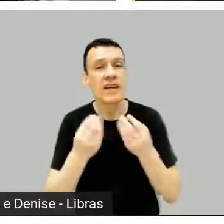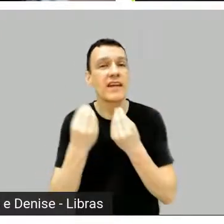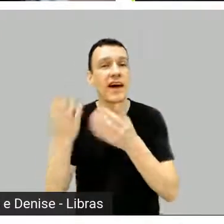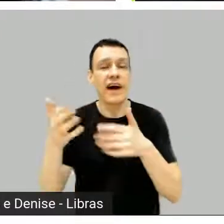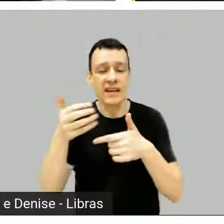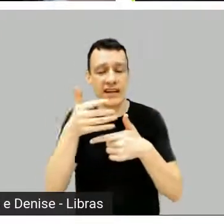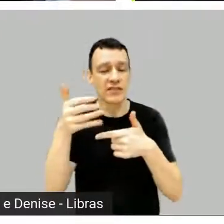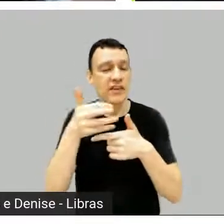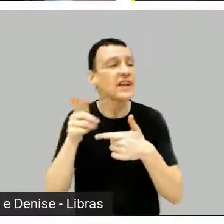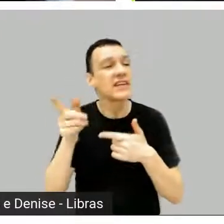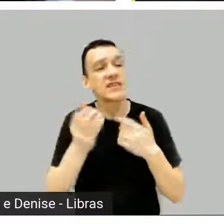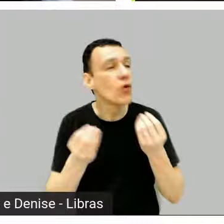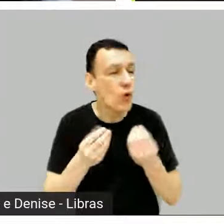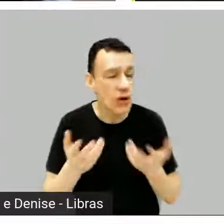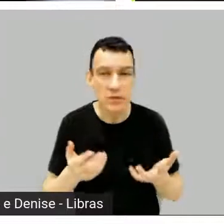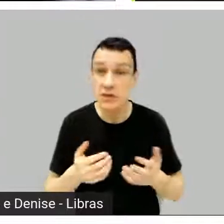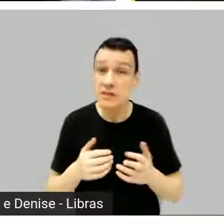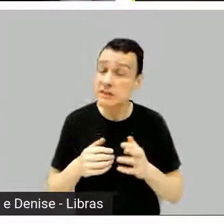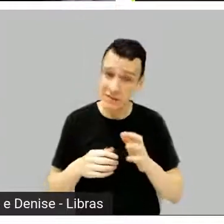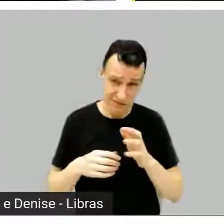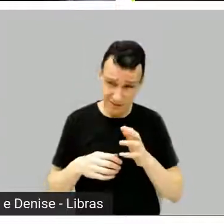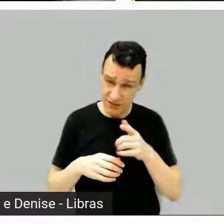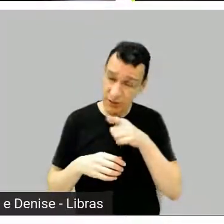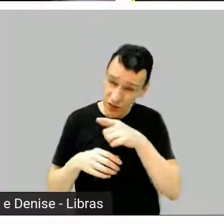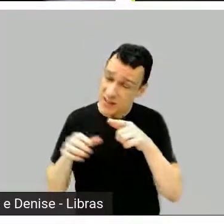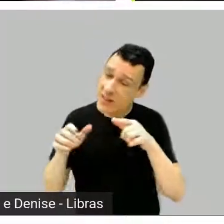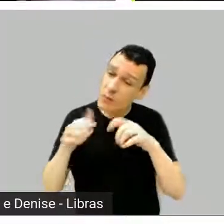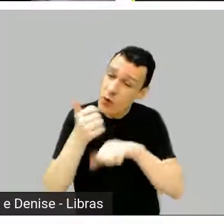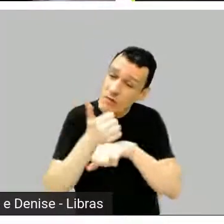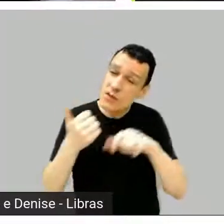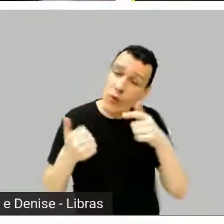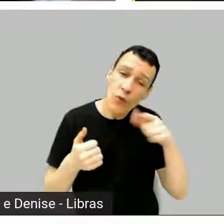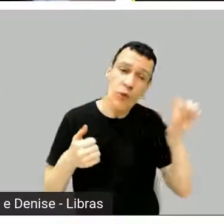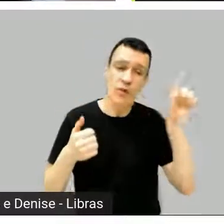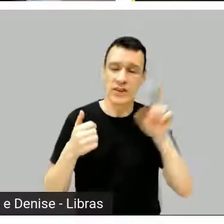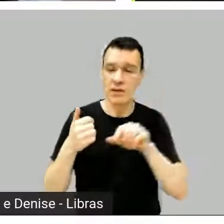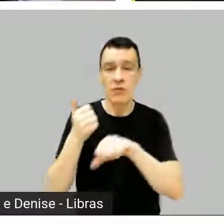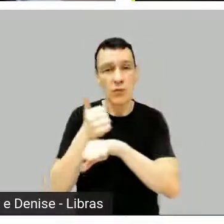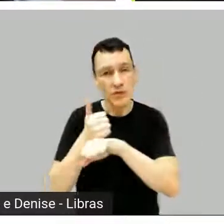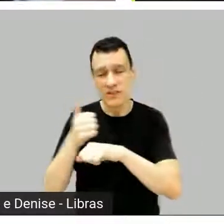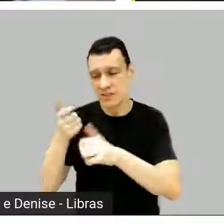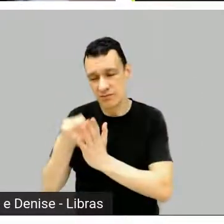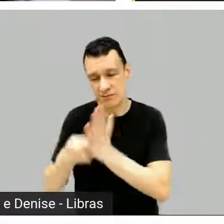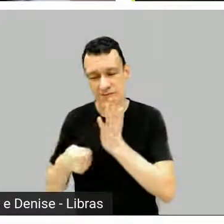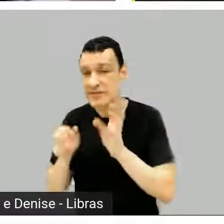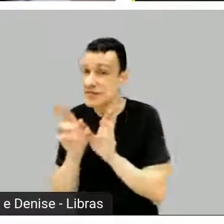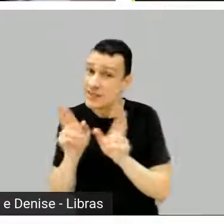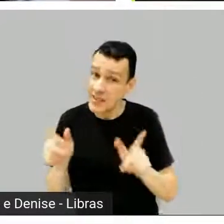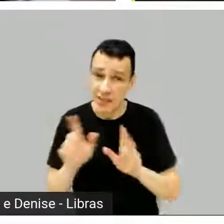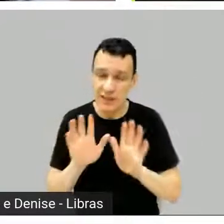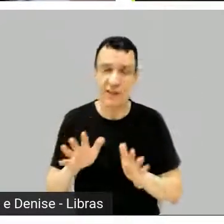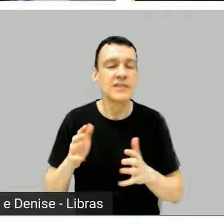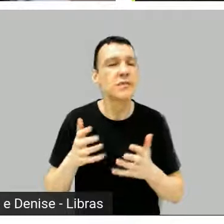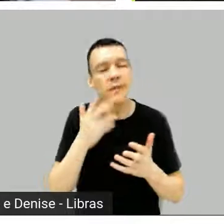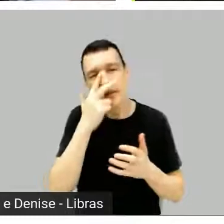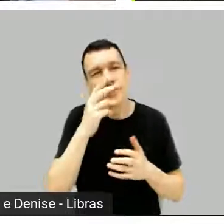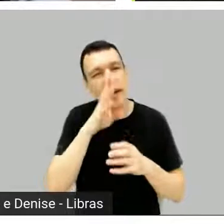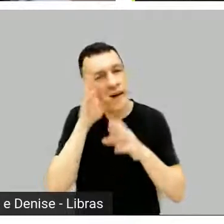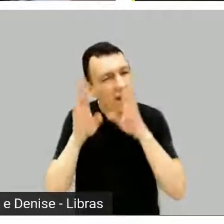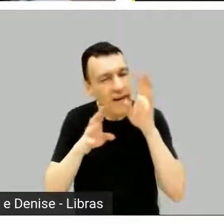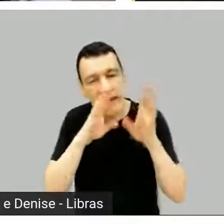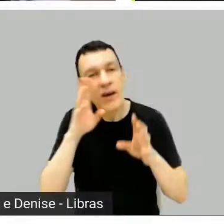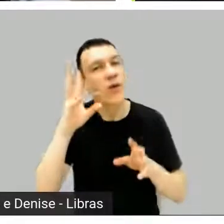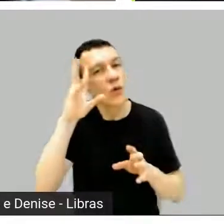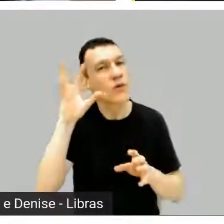roteirista é uma profissão como qualquer outra, né? Que existe muito tempo... Exige muito tempo de estudo, enfim. Então, acho que